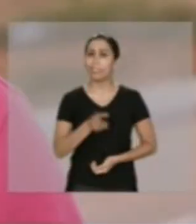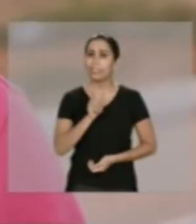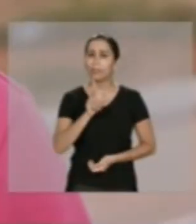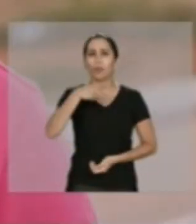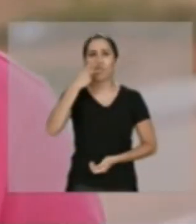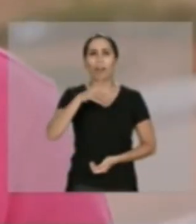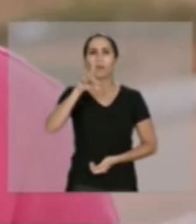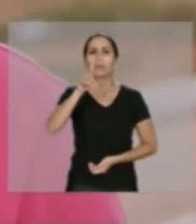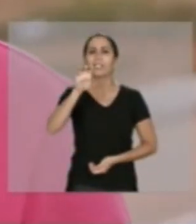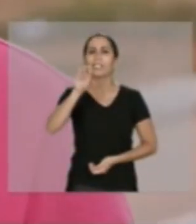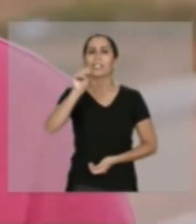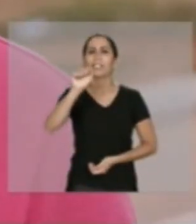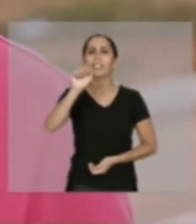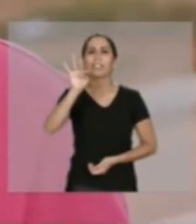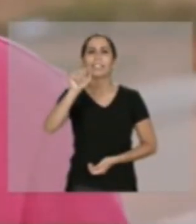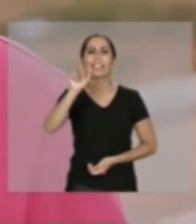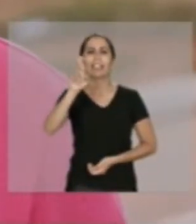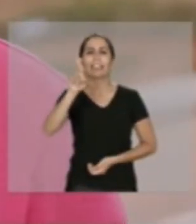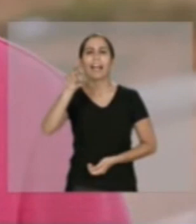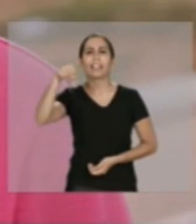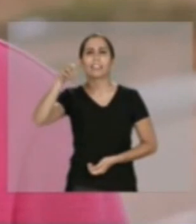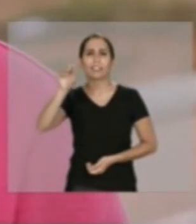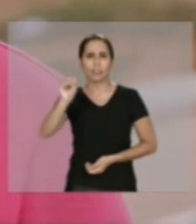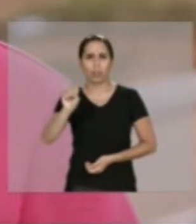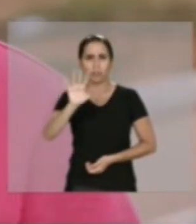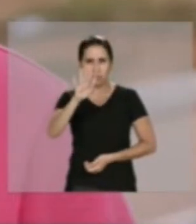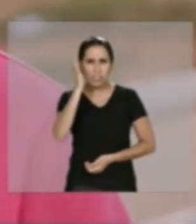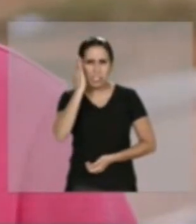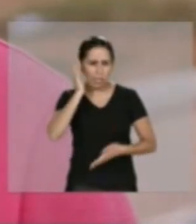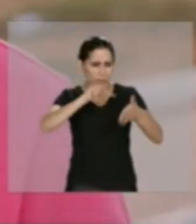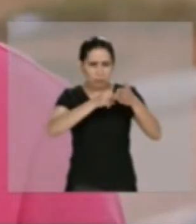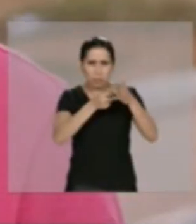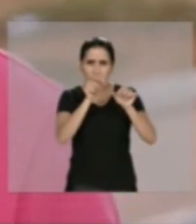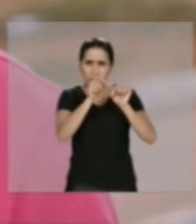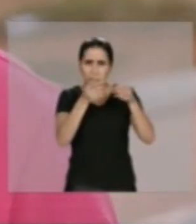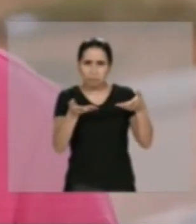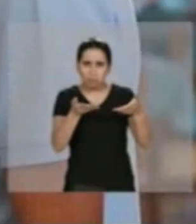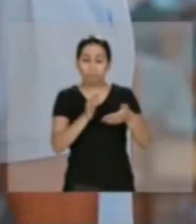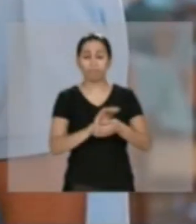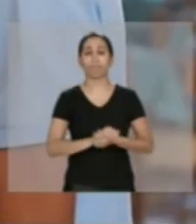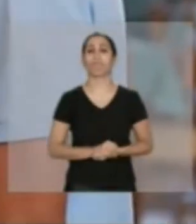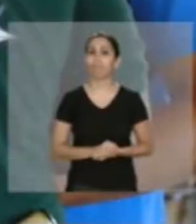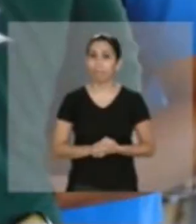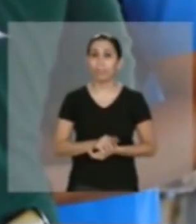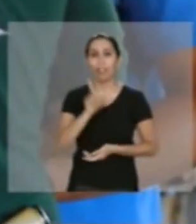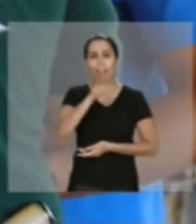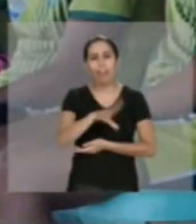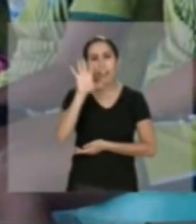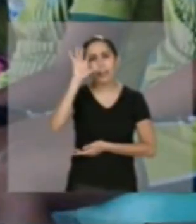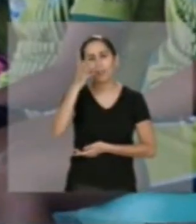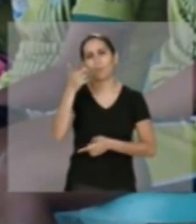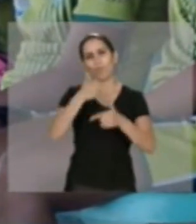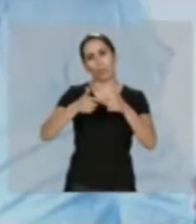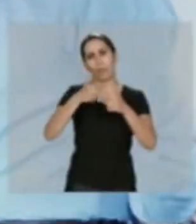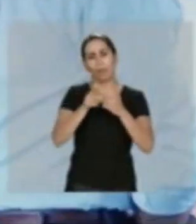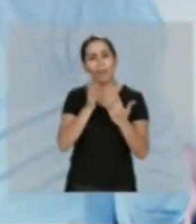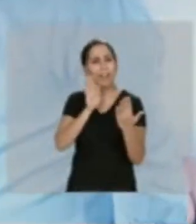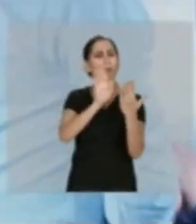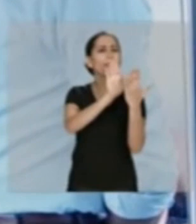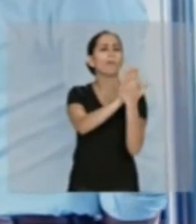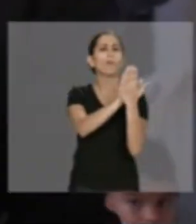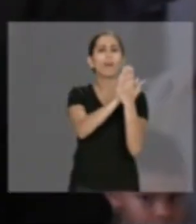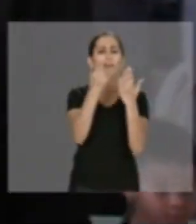Eu vivo falando em desatar nós, mas e você, sabe bem o que quer dizer isso na prática? Desatar nós é resolver